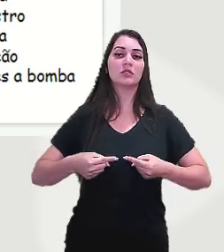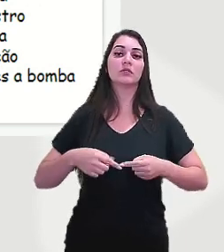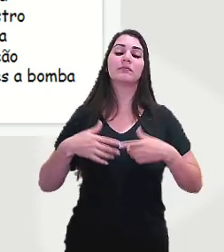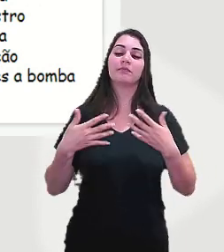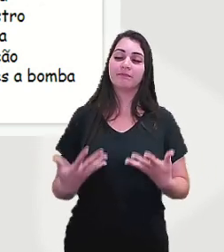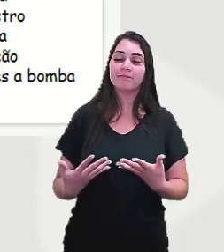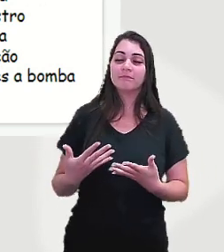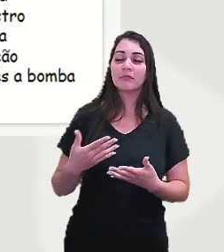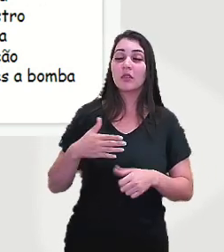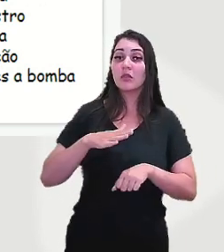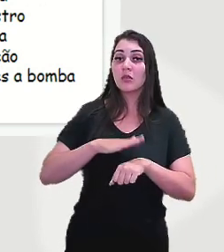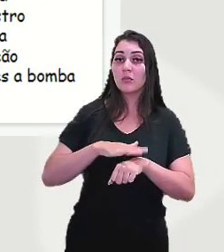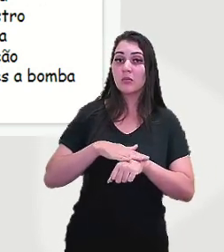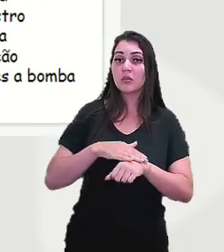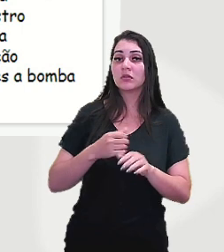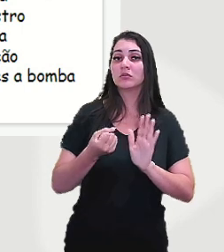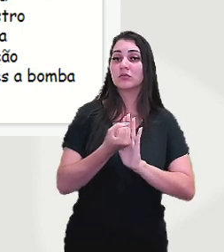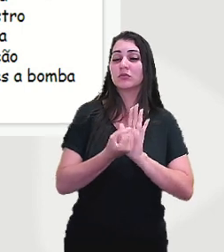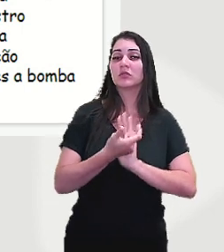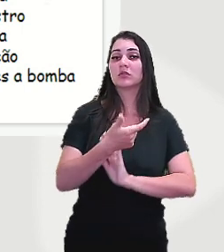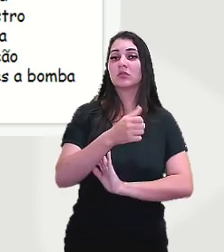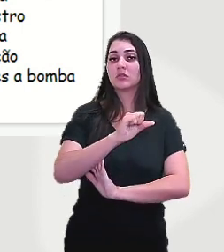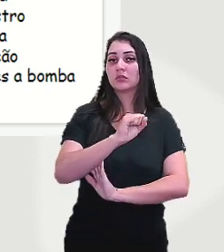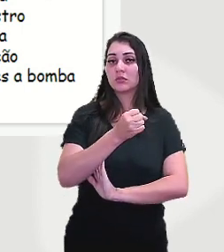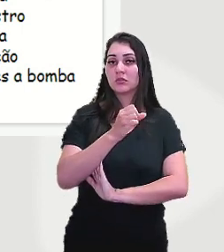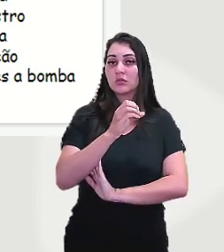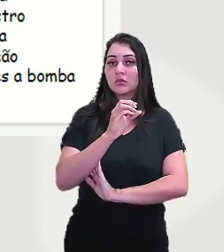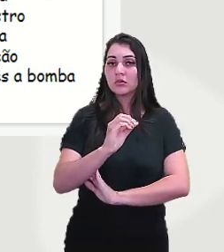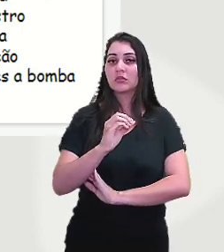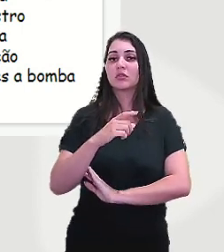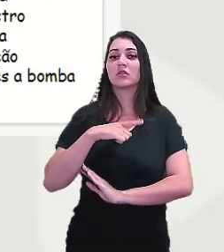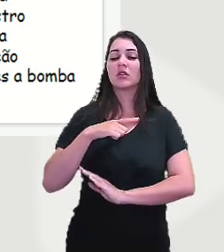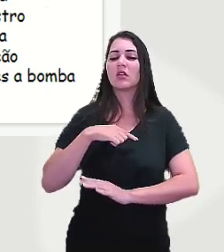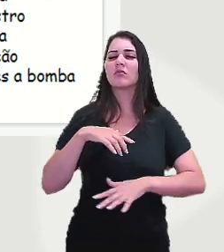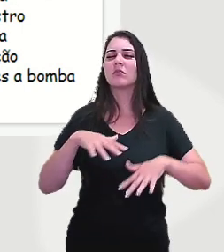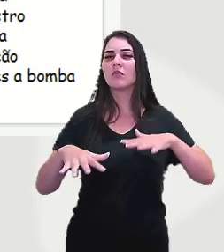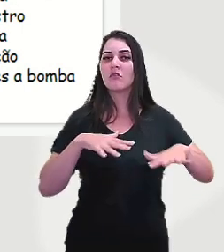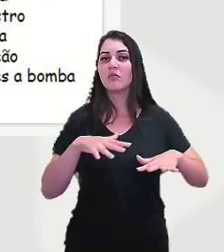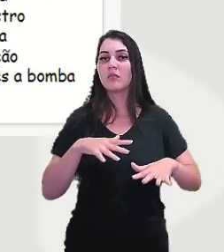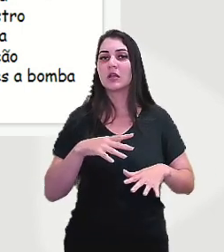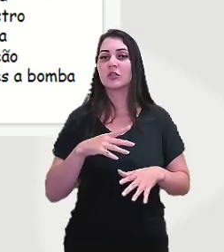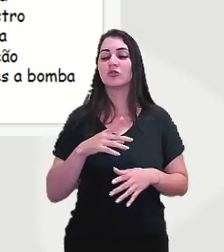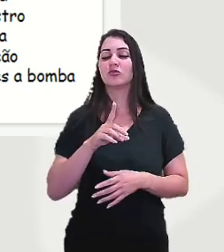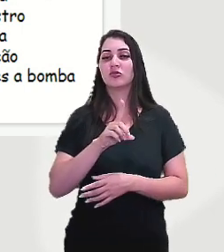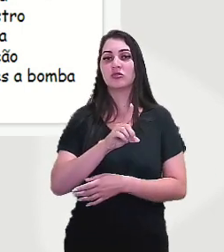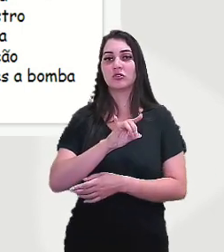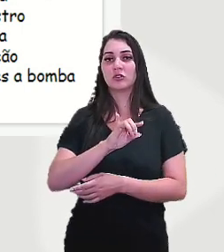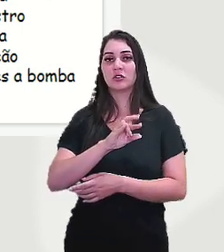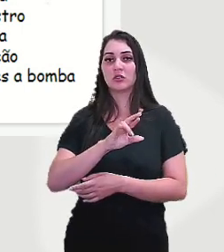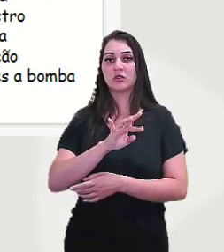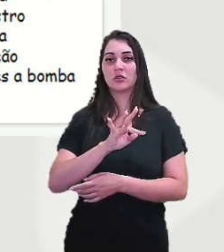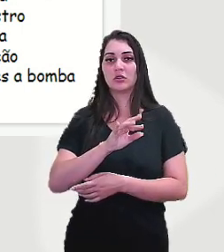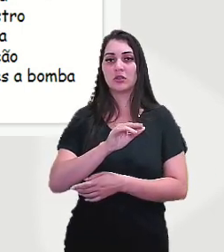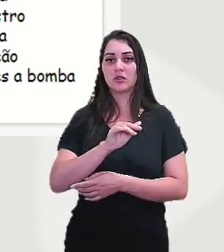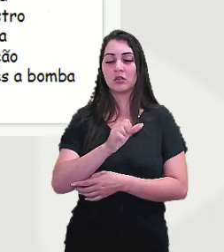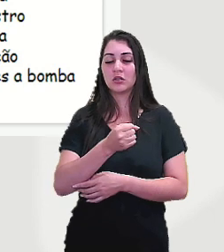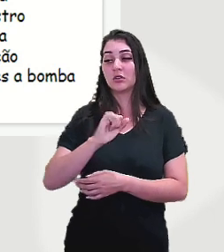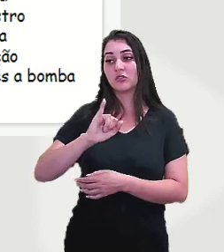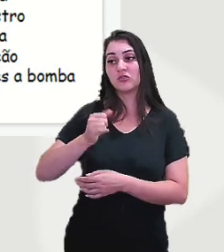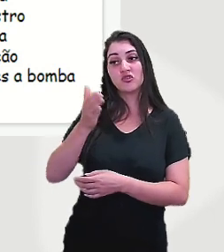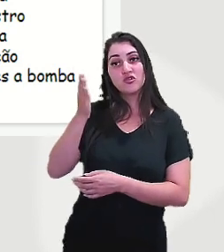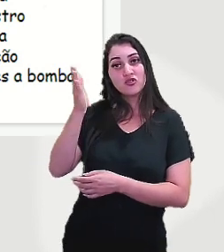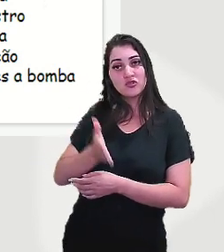na década de 80, o movimento das diretas já começam a pressionar essa